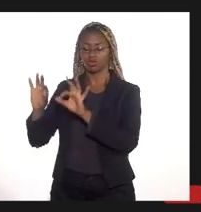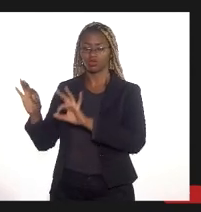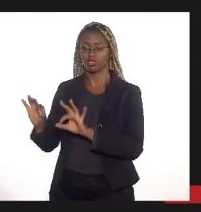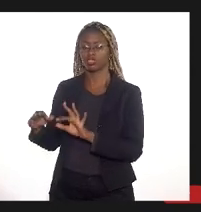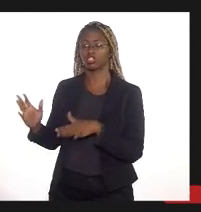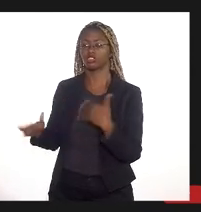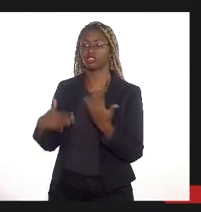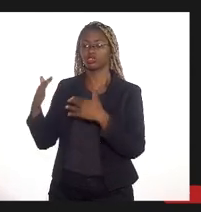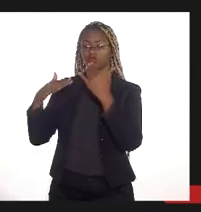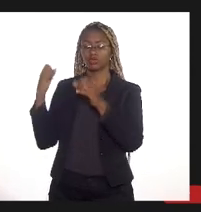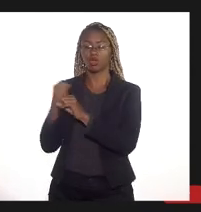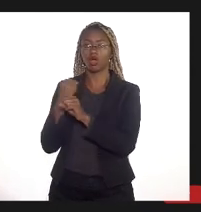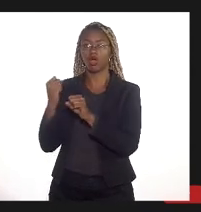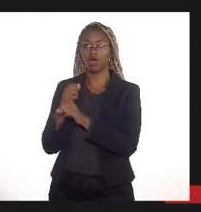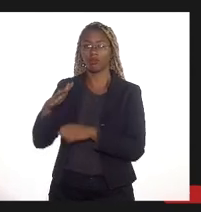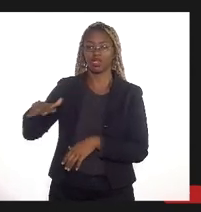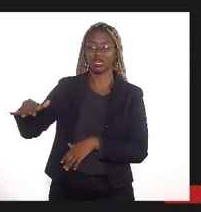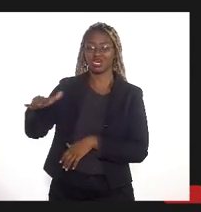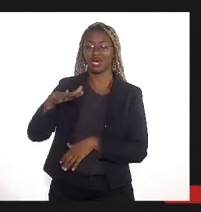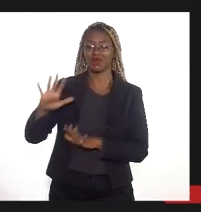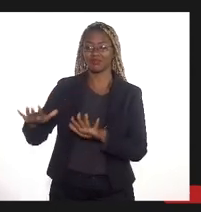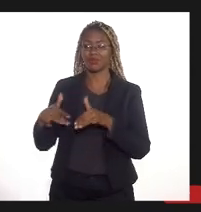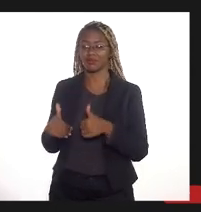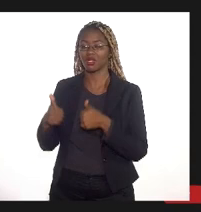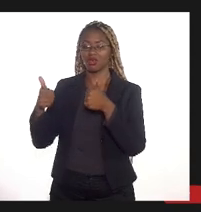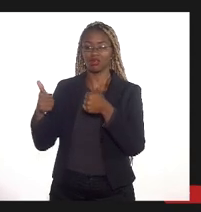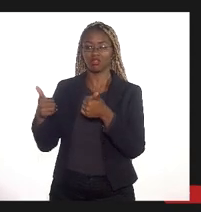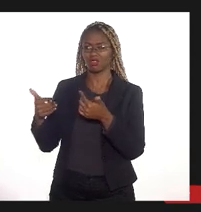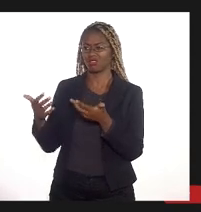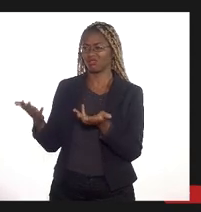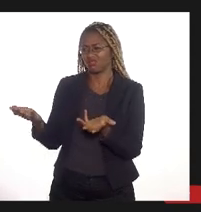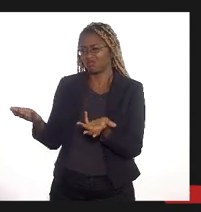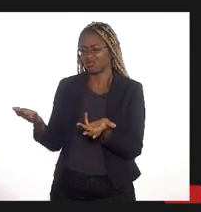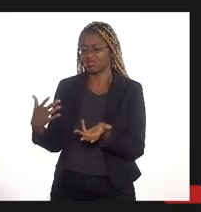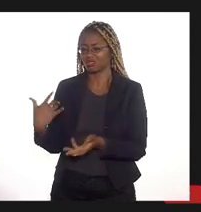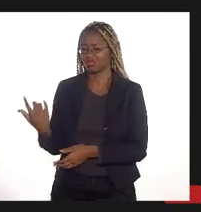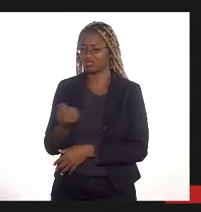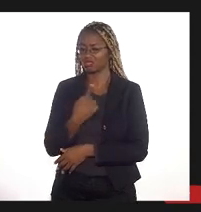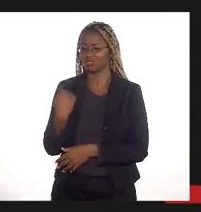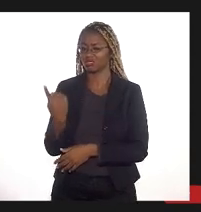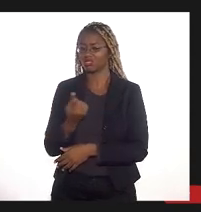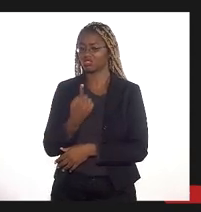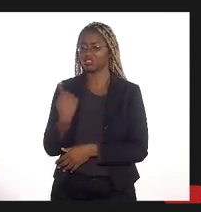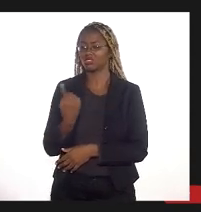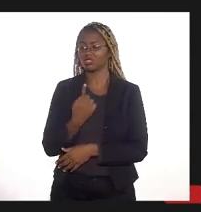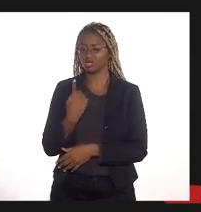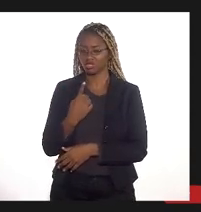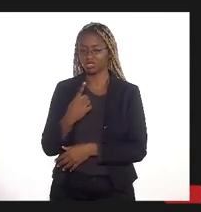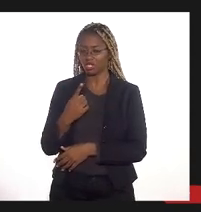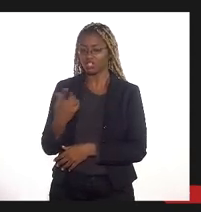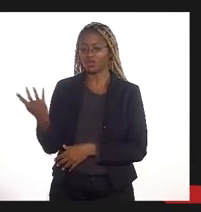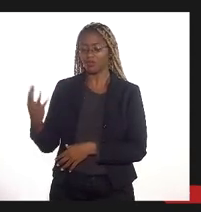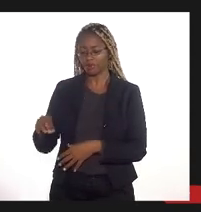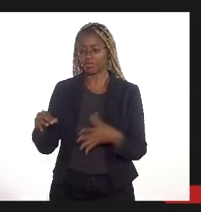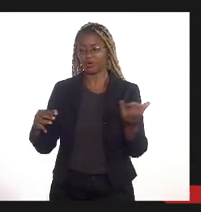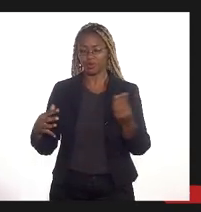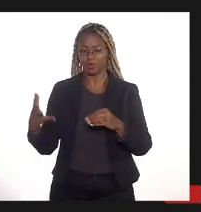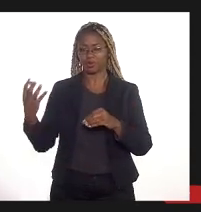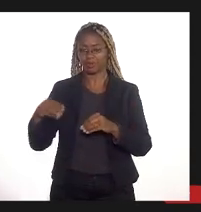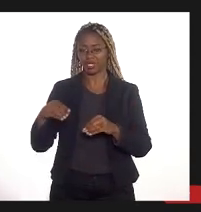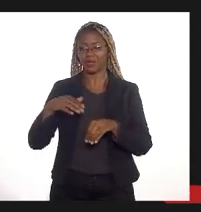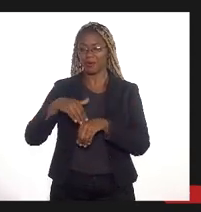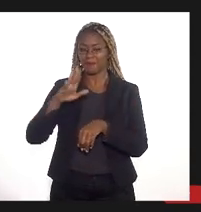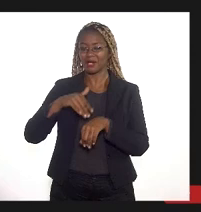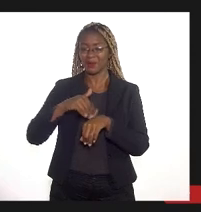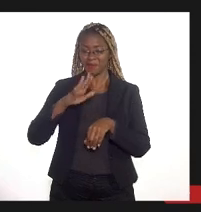de obras na região para melhorar o alagamento então quer dizer a gente vai com esses aterramentos a gente vai ocasionar